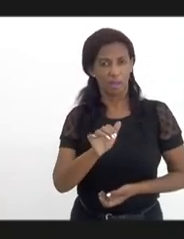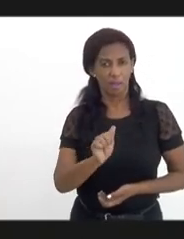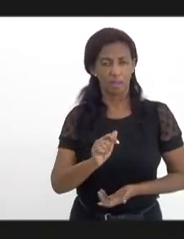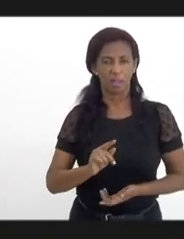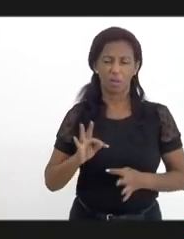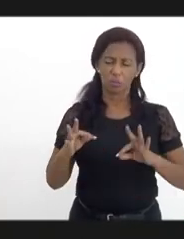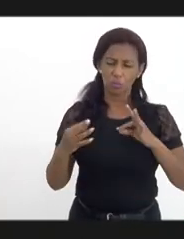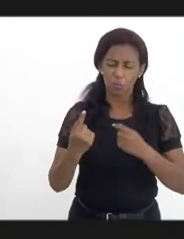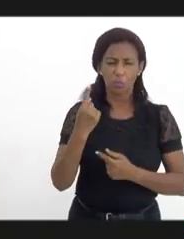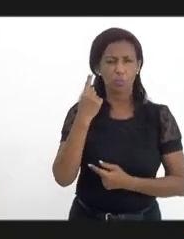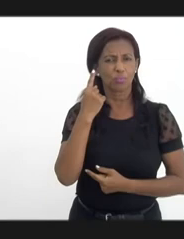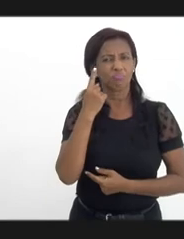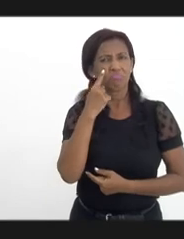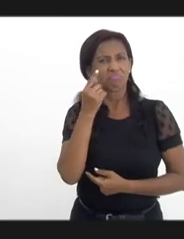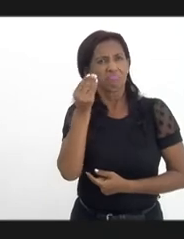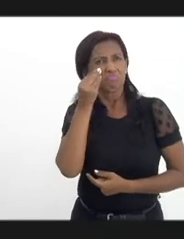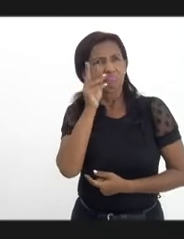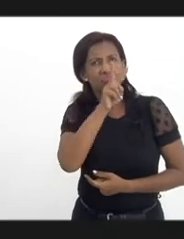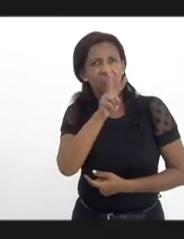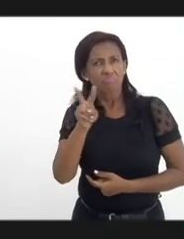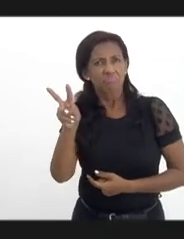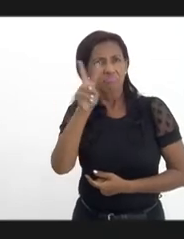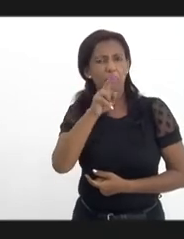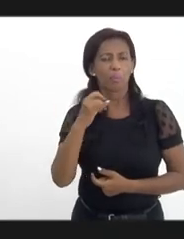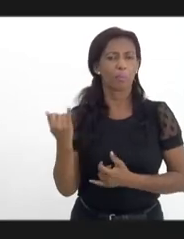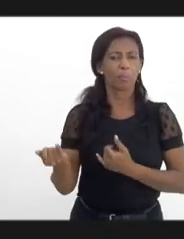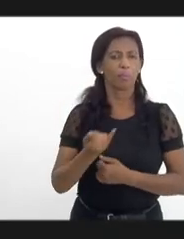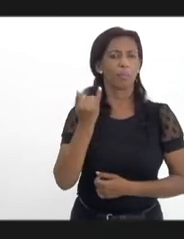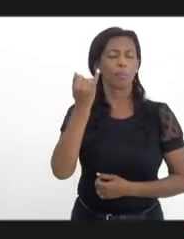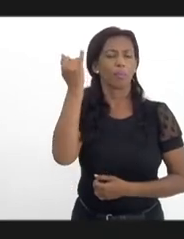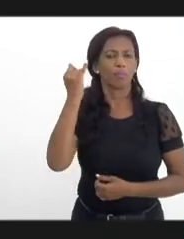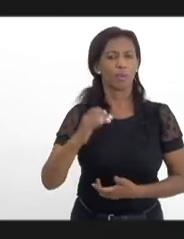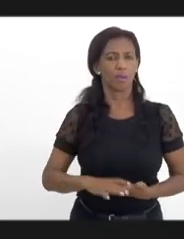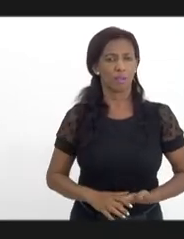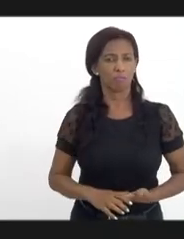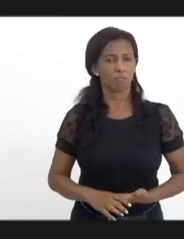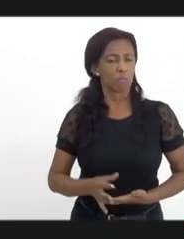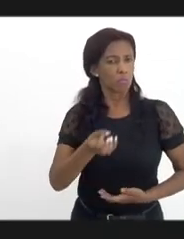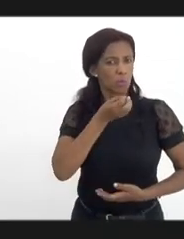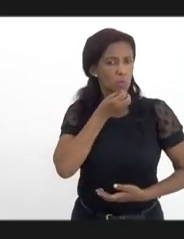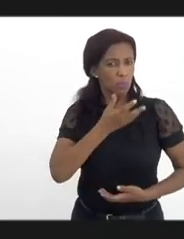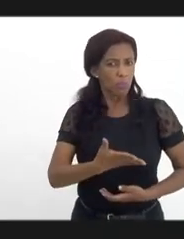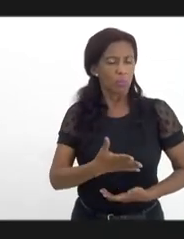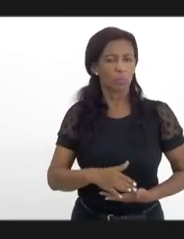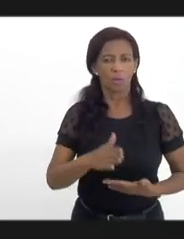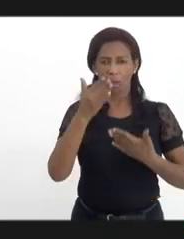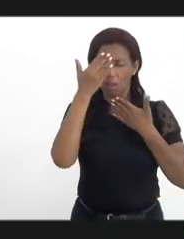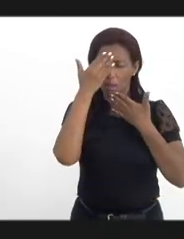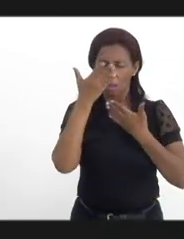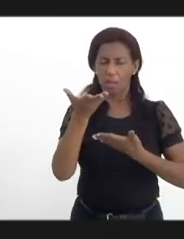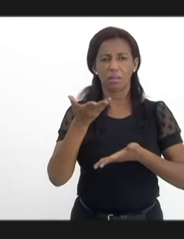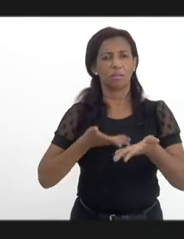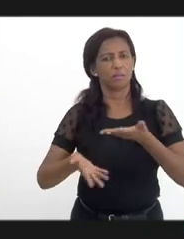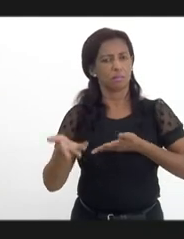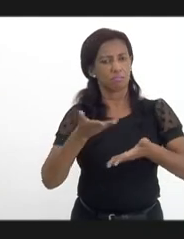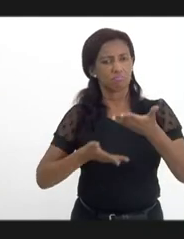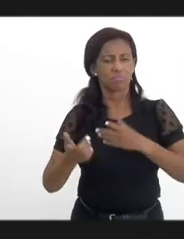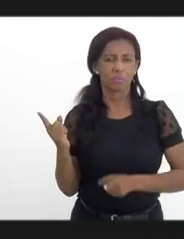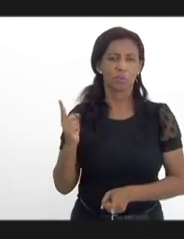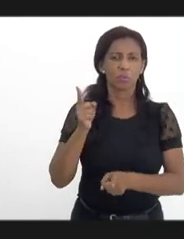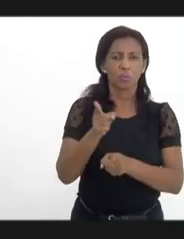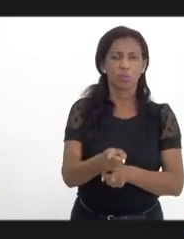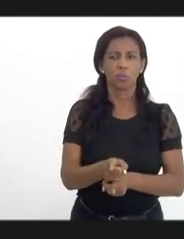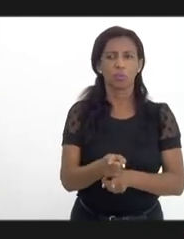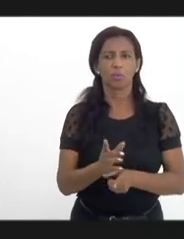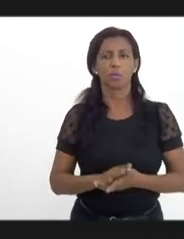Tudo o a gente ouviu aqui hoje foi bastante essencial e realmente muito construtivo. Agradeço mesmo essa parceria, esse encontro.